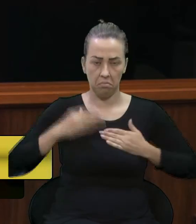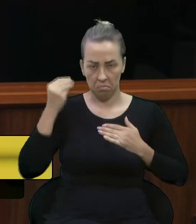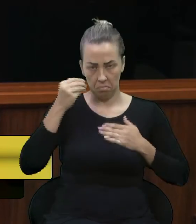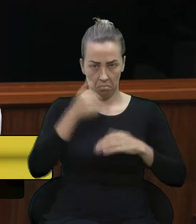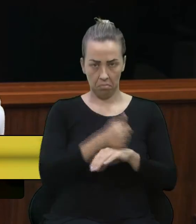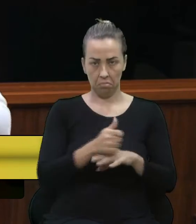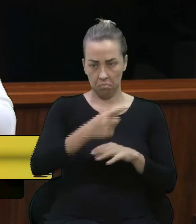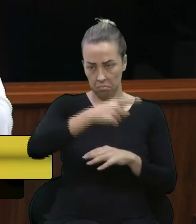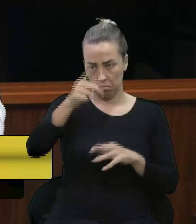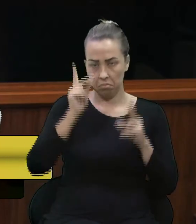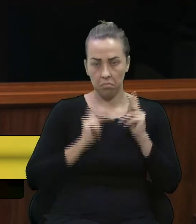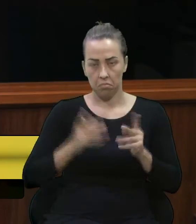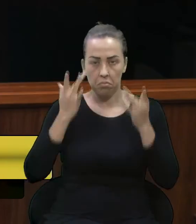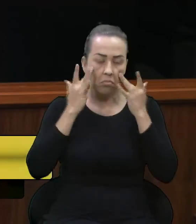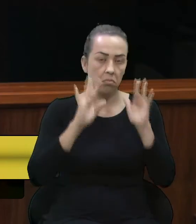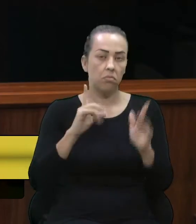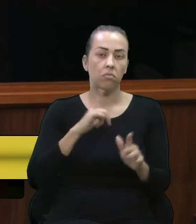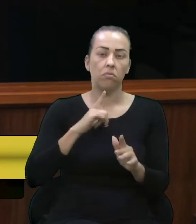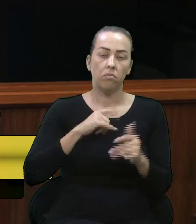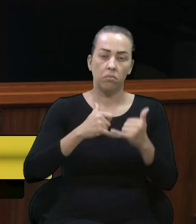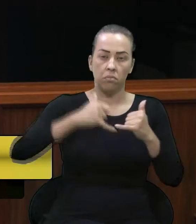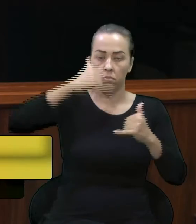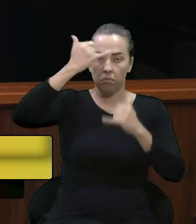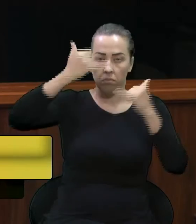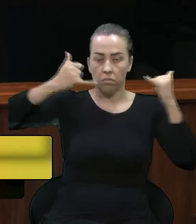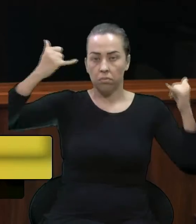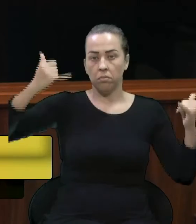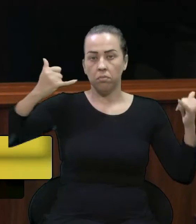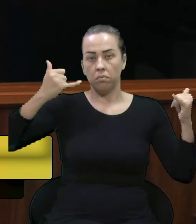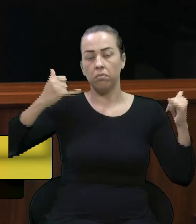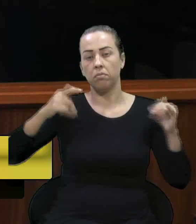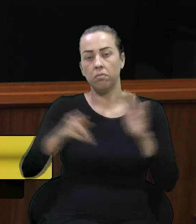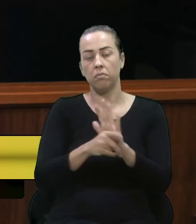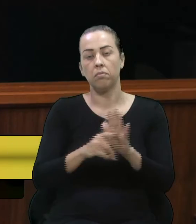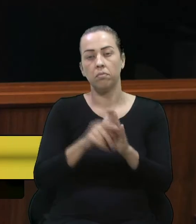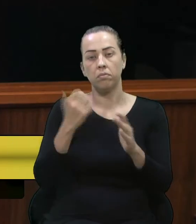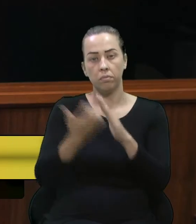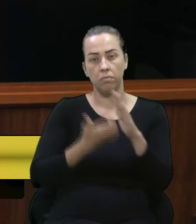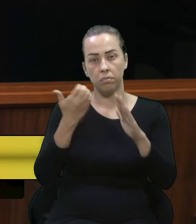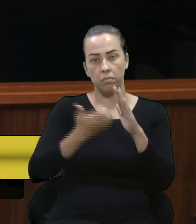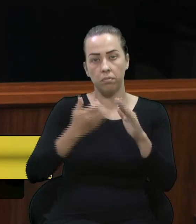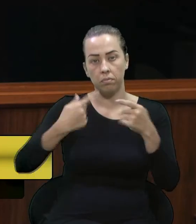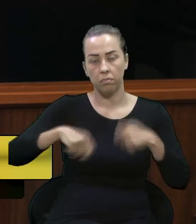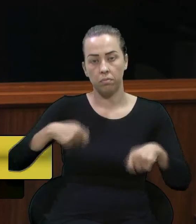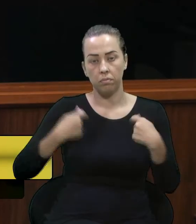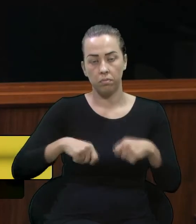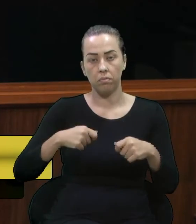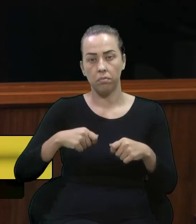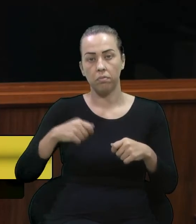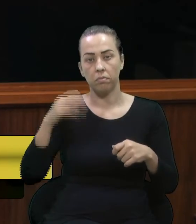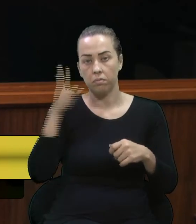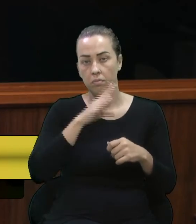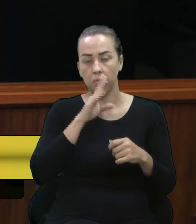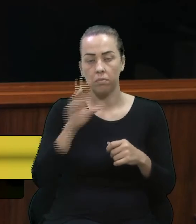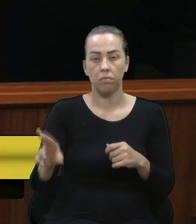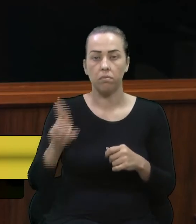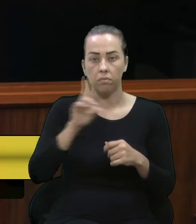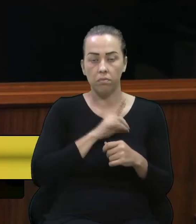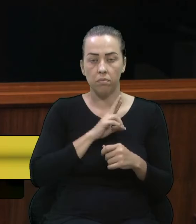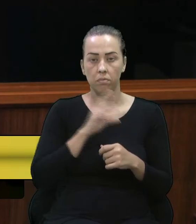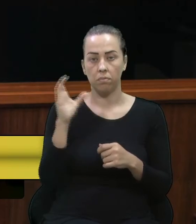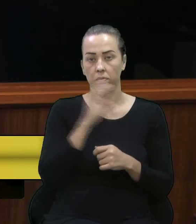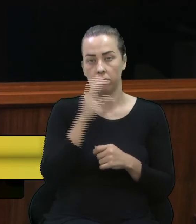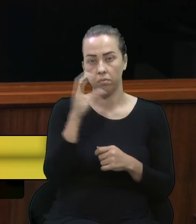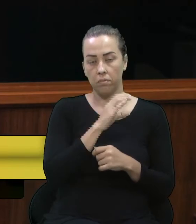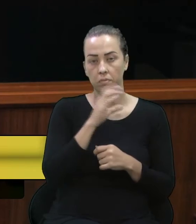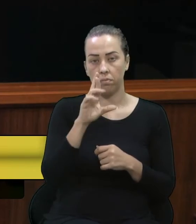pessoas também não são. Então, tem fio das concessionárias, nós precisamos de uma medida urgente. A